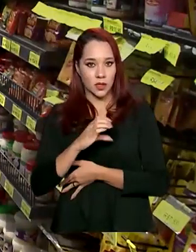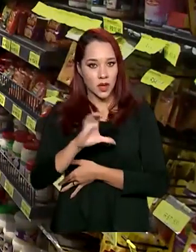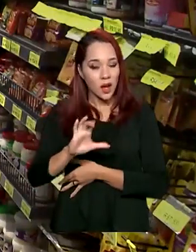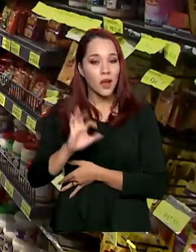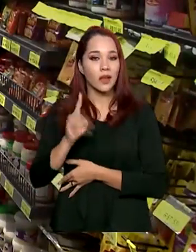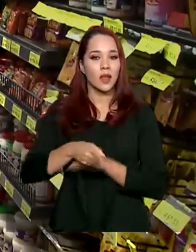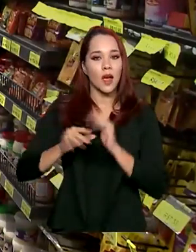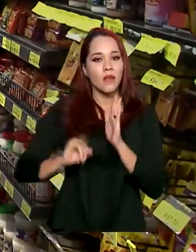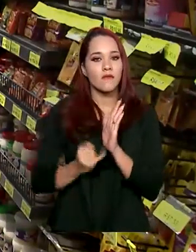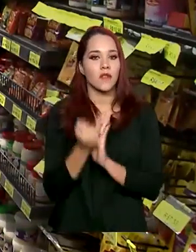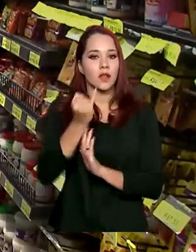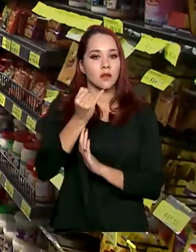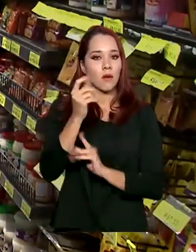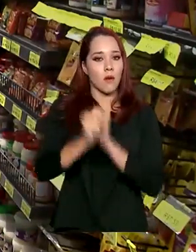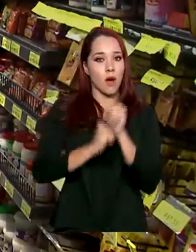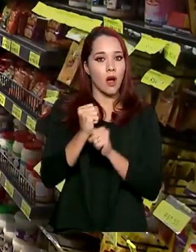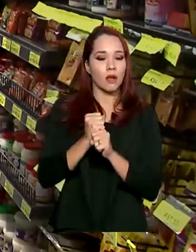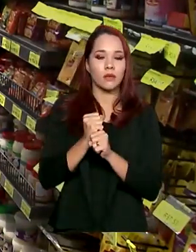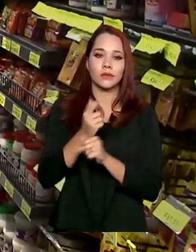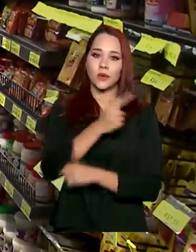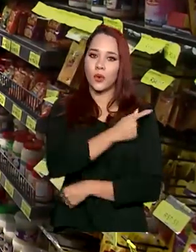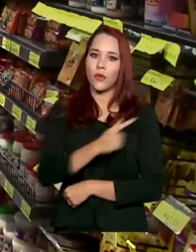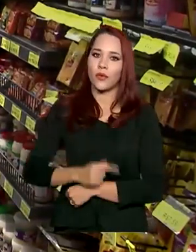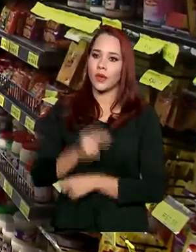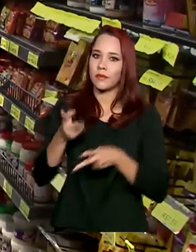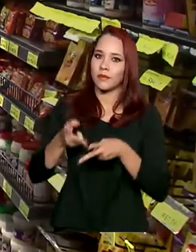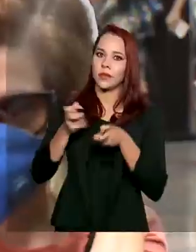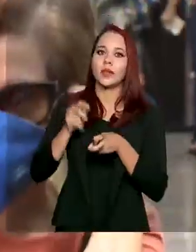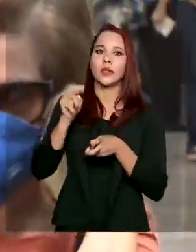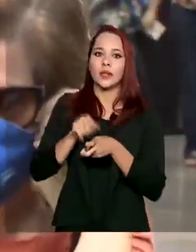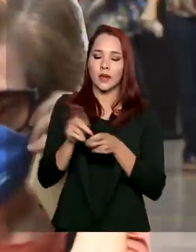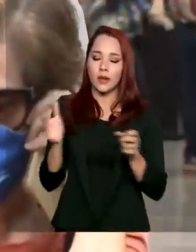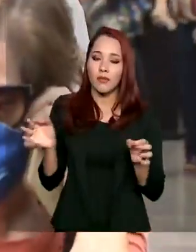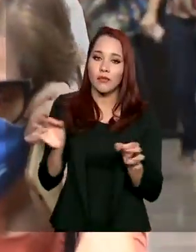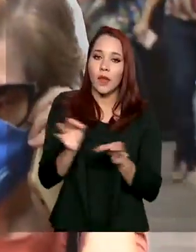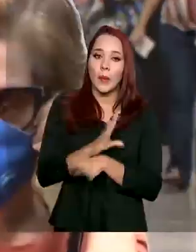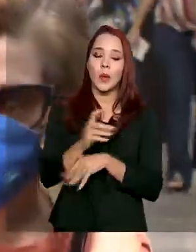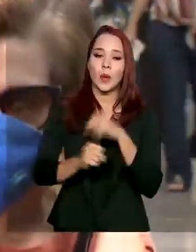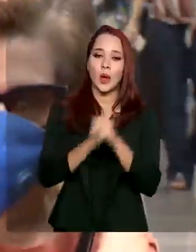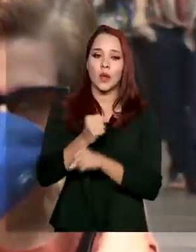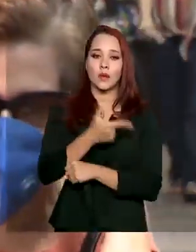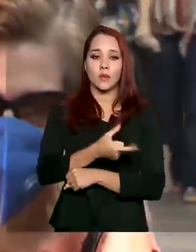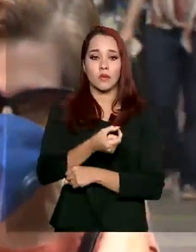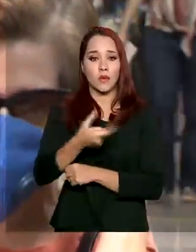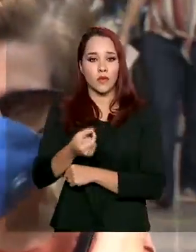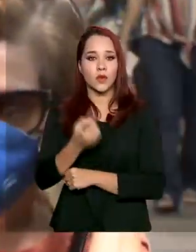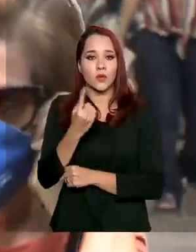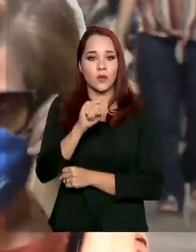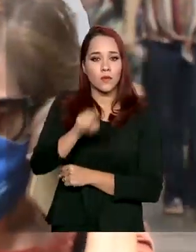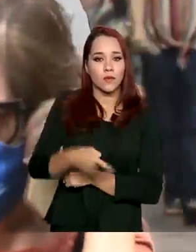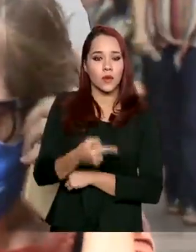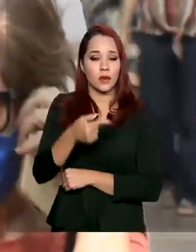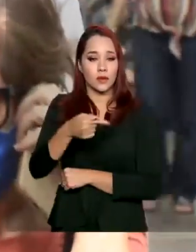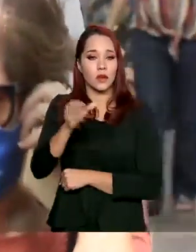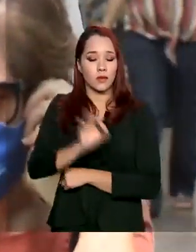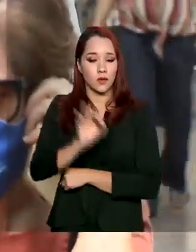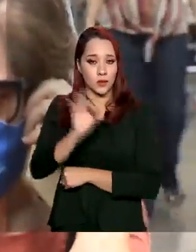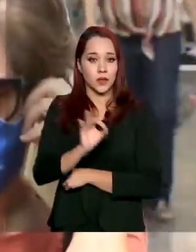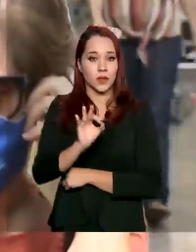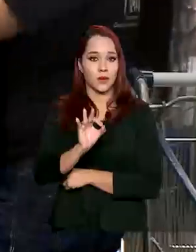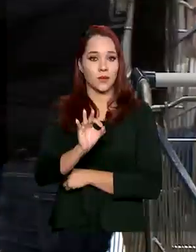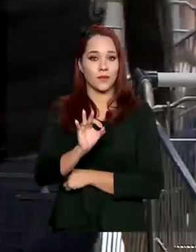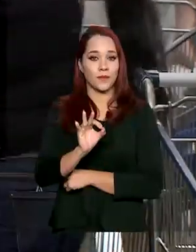a inflação do ano, a previsão do governo é de que feche o ano de 2020 em 1,7%.